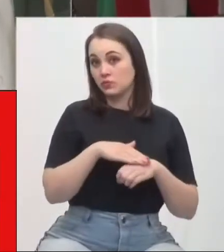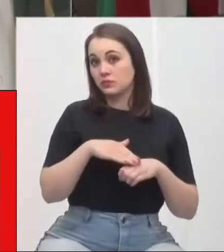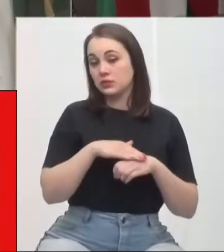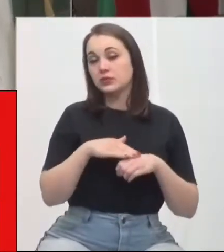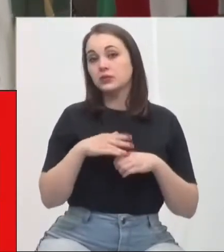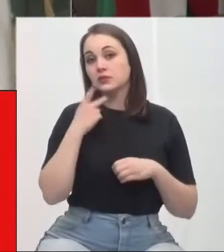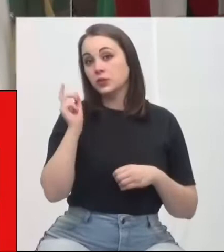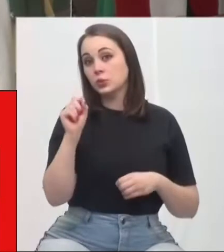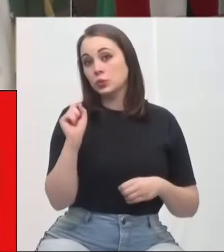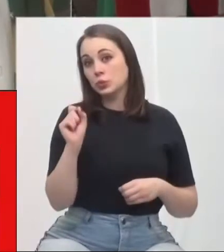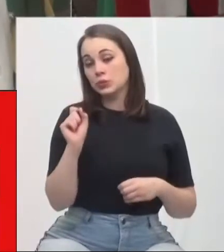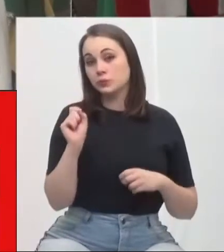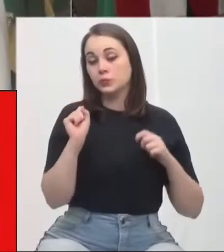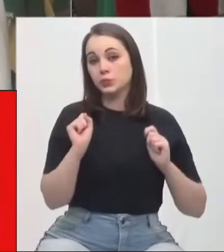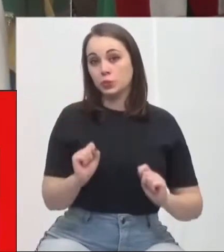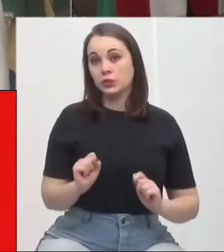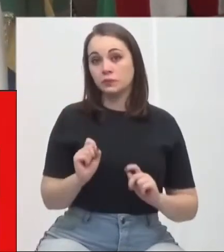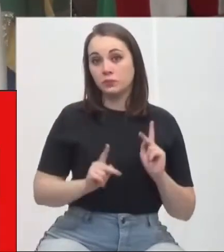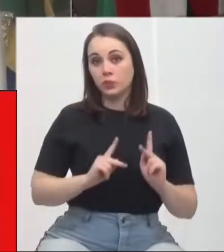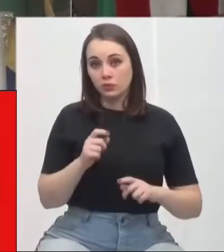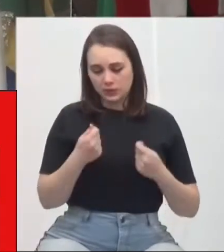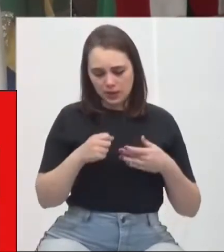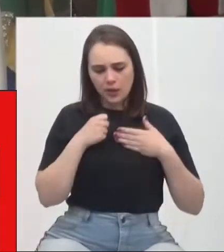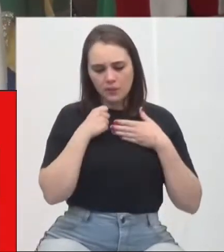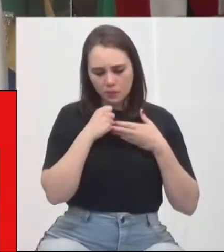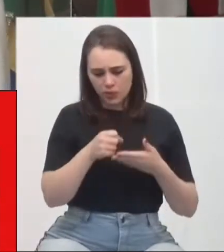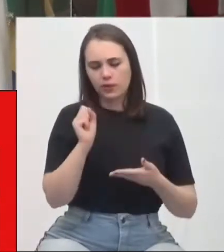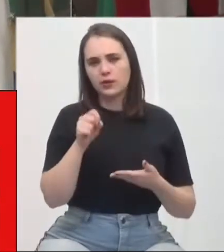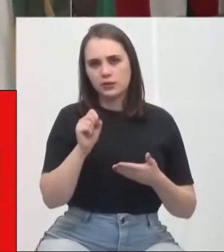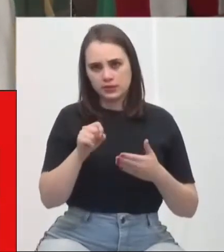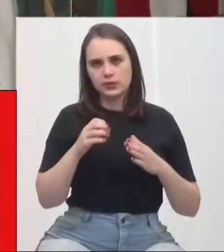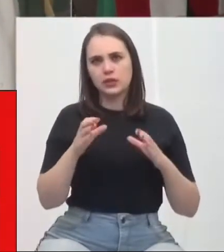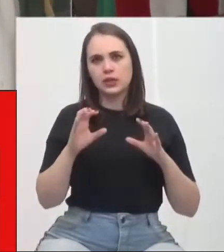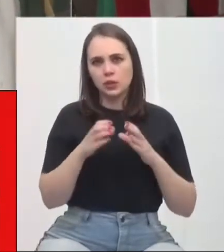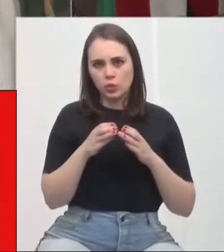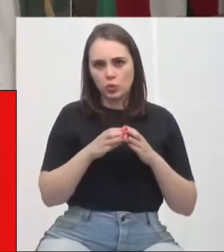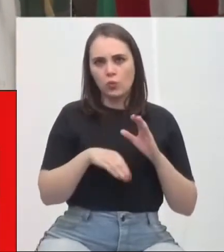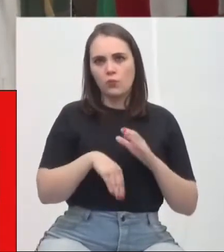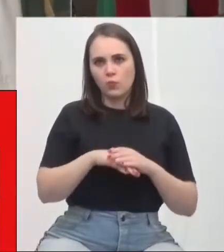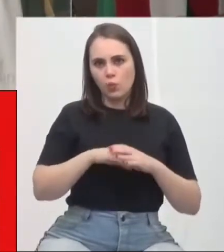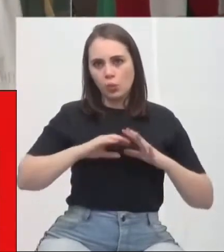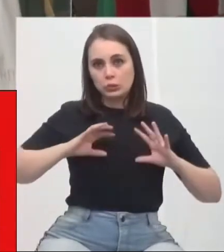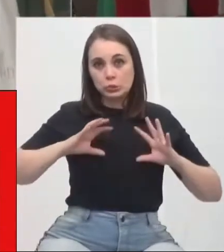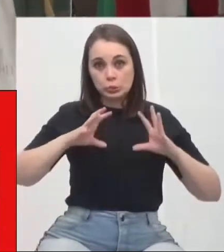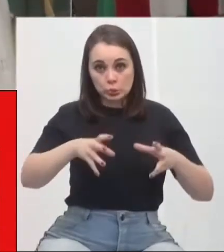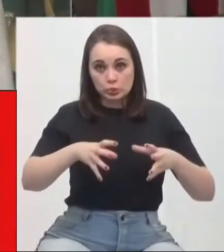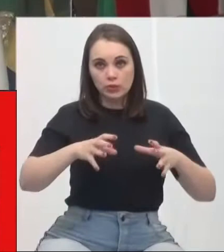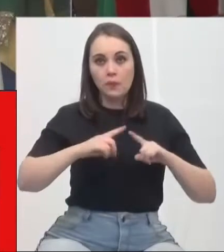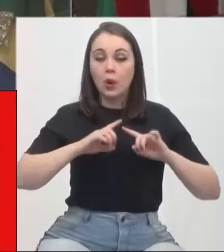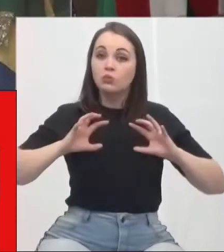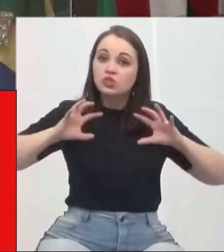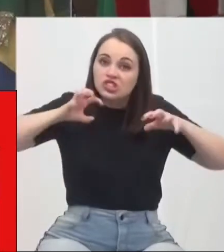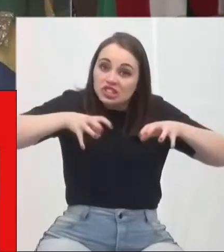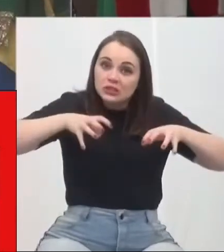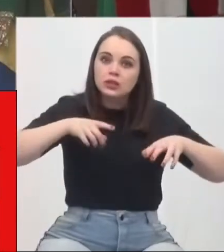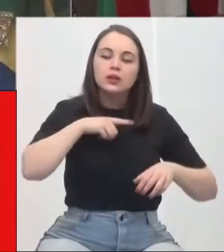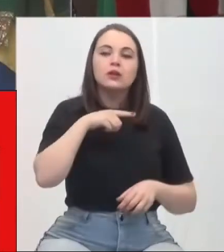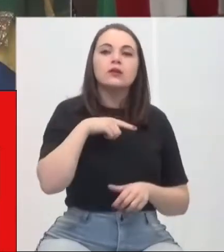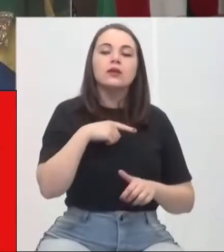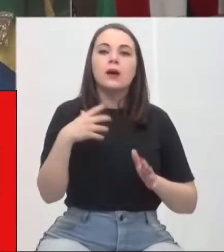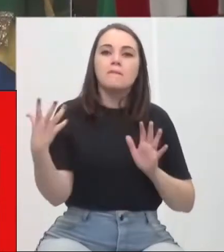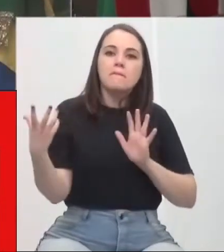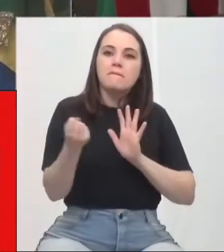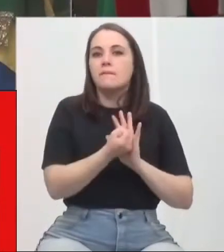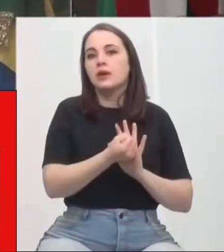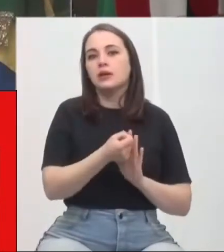o Poder Público Municipal deve apoiar sim o Criciúma Esporte Clube, porque ele carrega, no mínimo, a marca